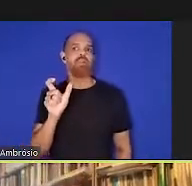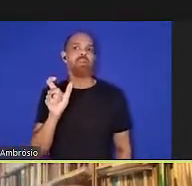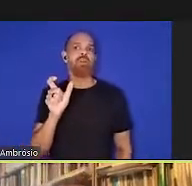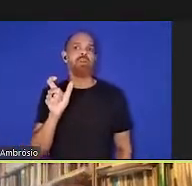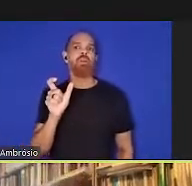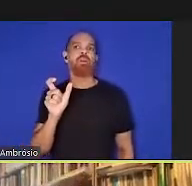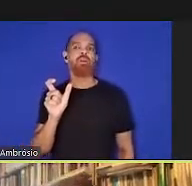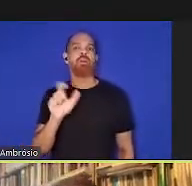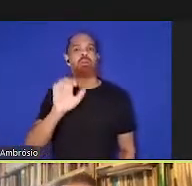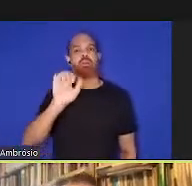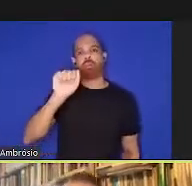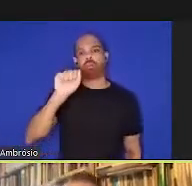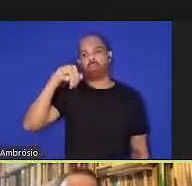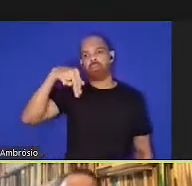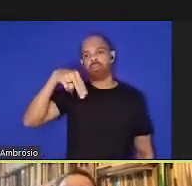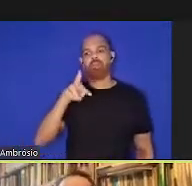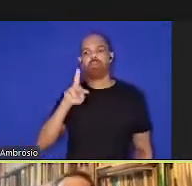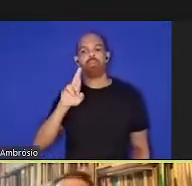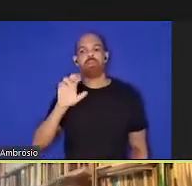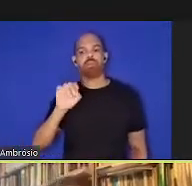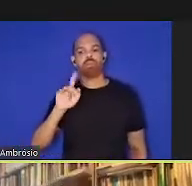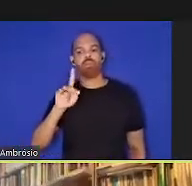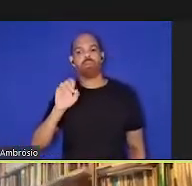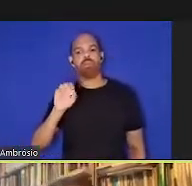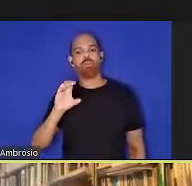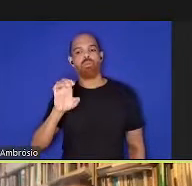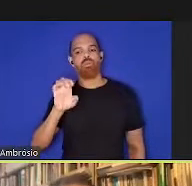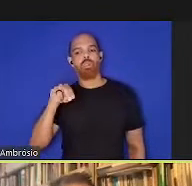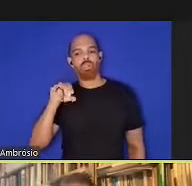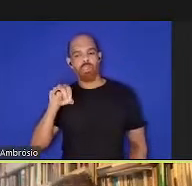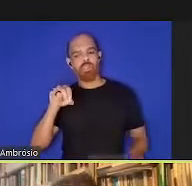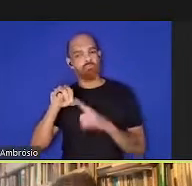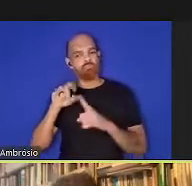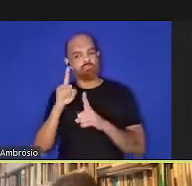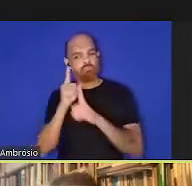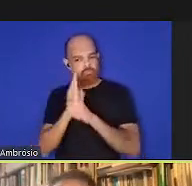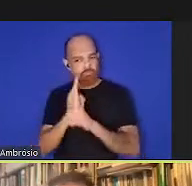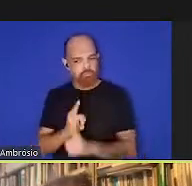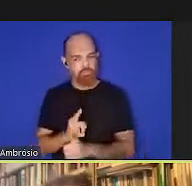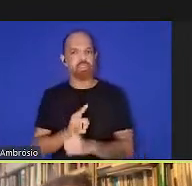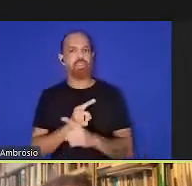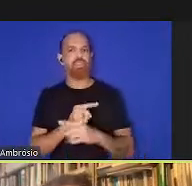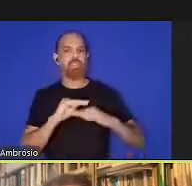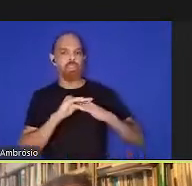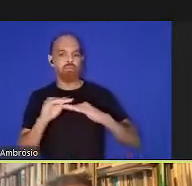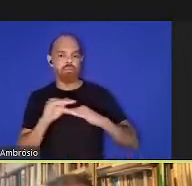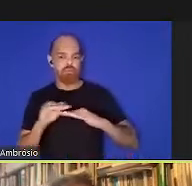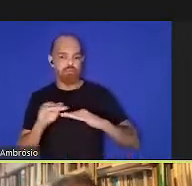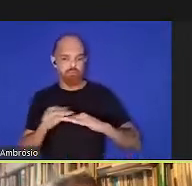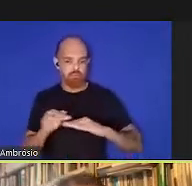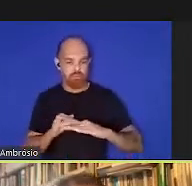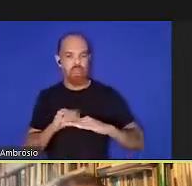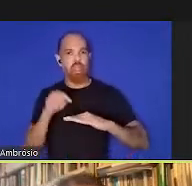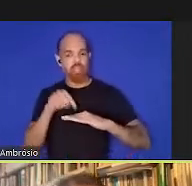antropoceno e você chega até aquela camada onde nós estamos